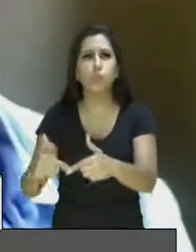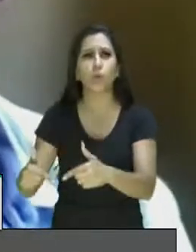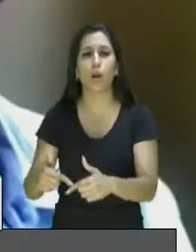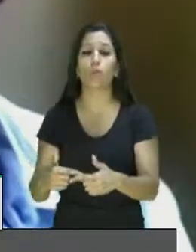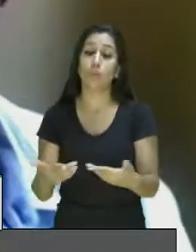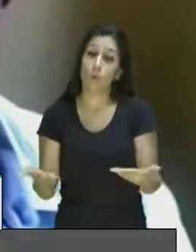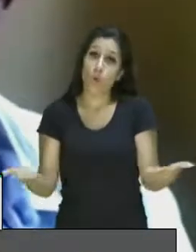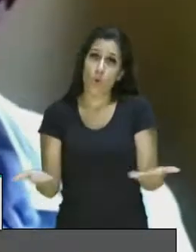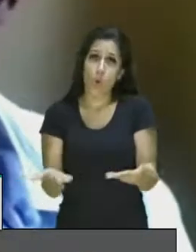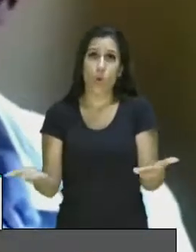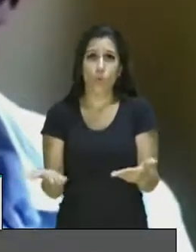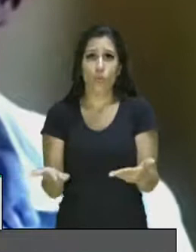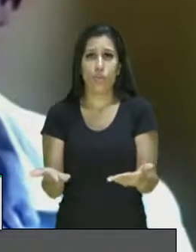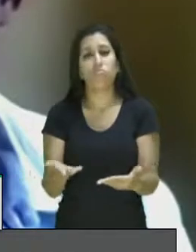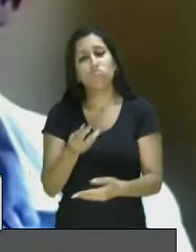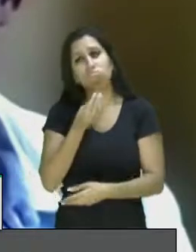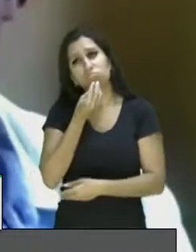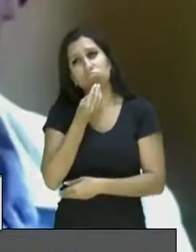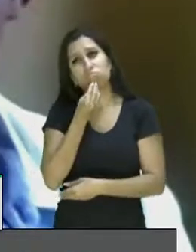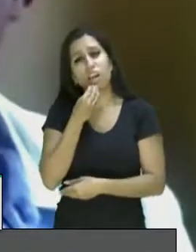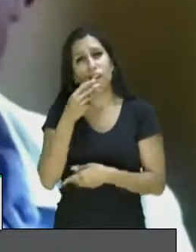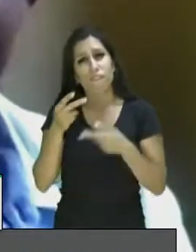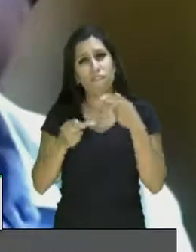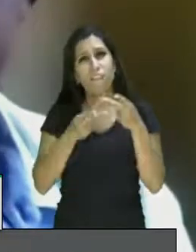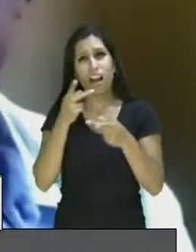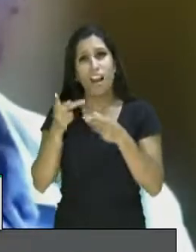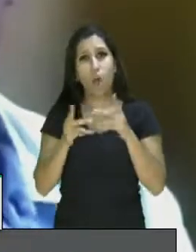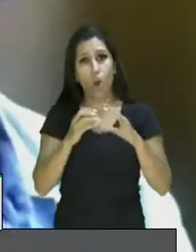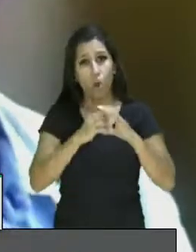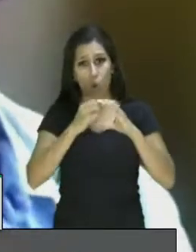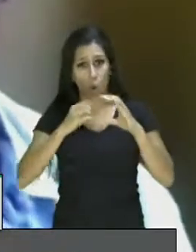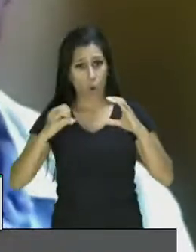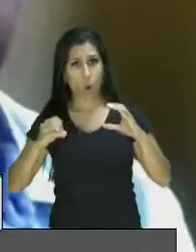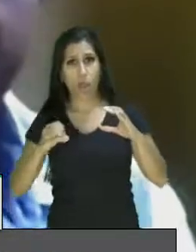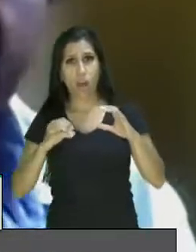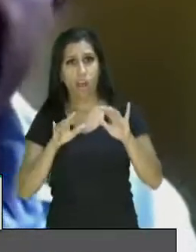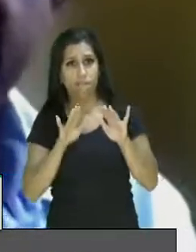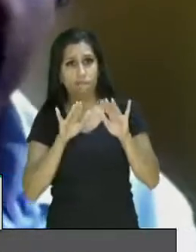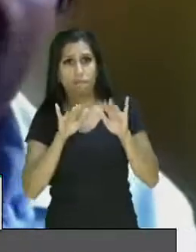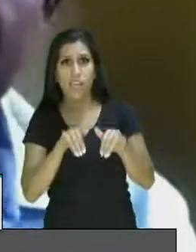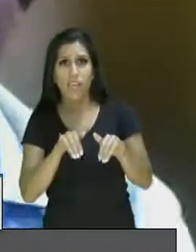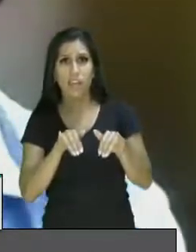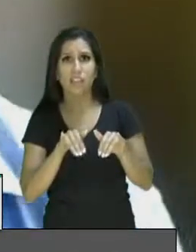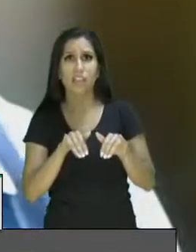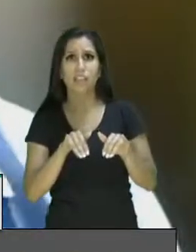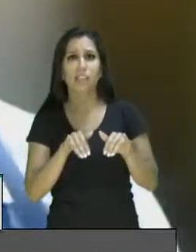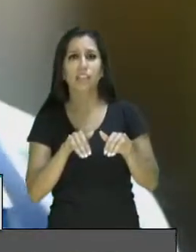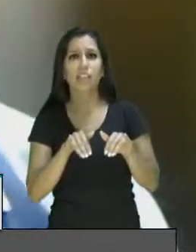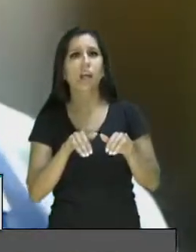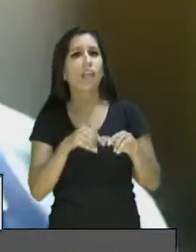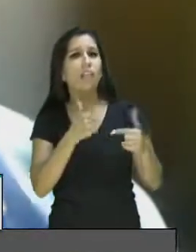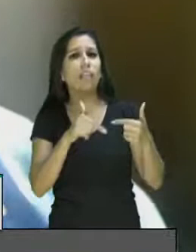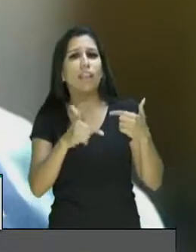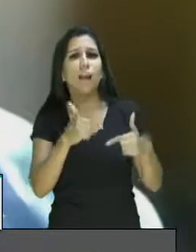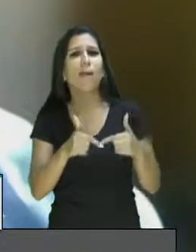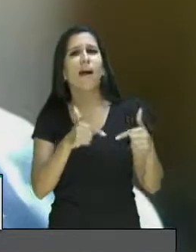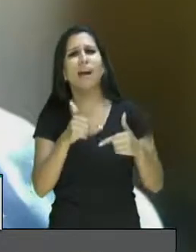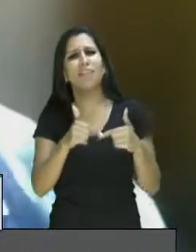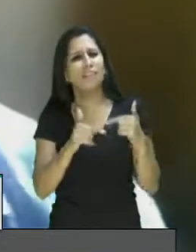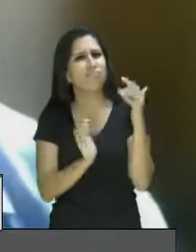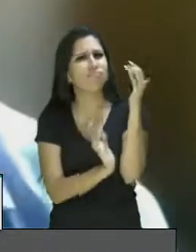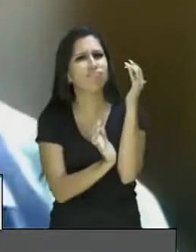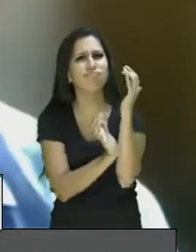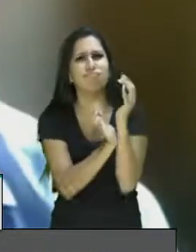podemos dizer, praticamente o fechamento do Conades, que só funciona de forma burocrática,